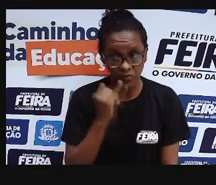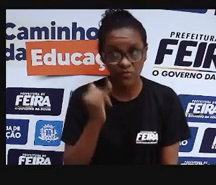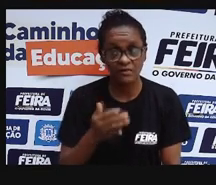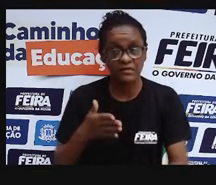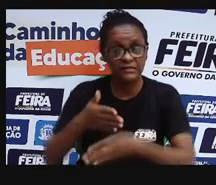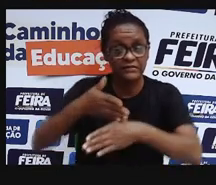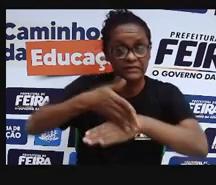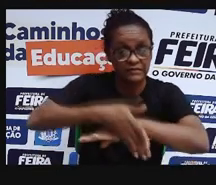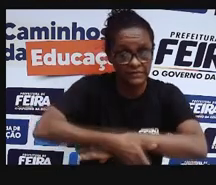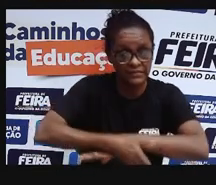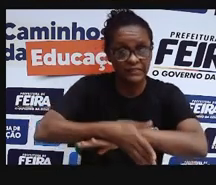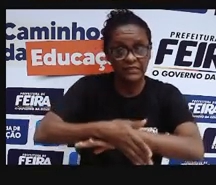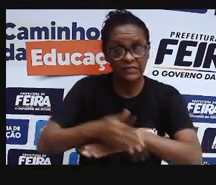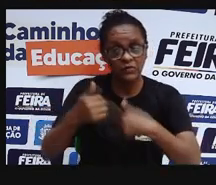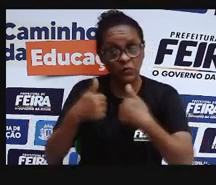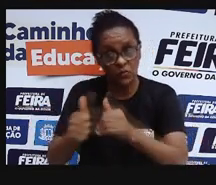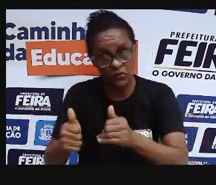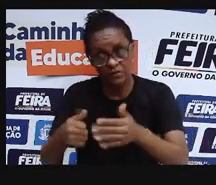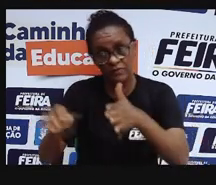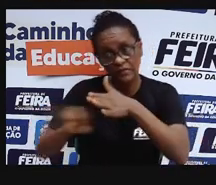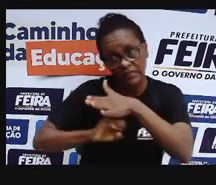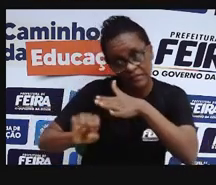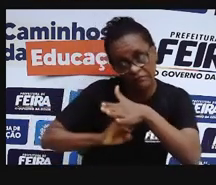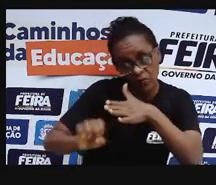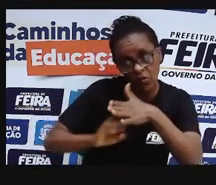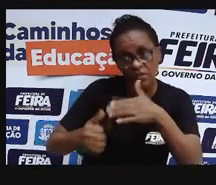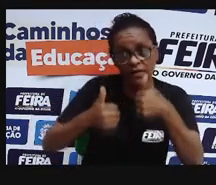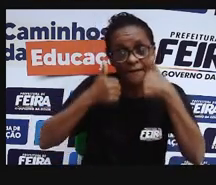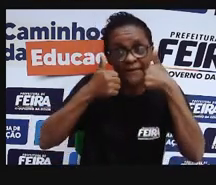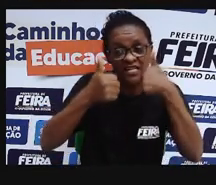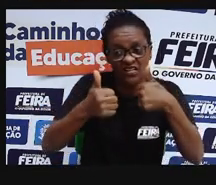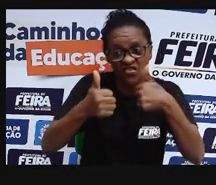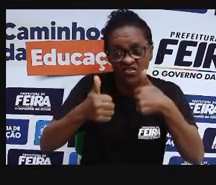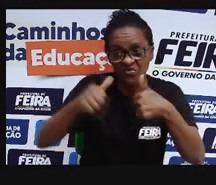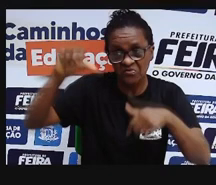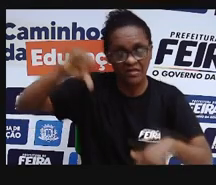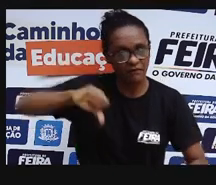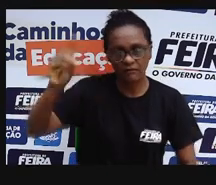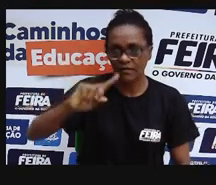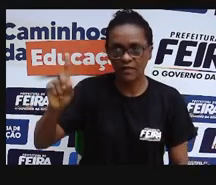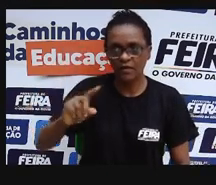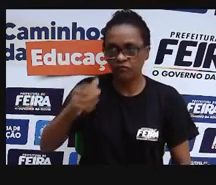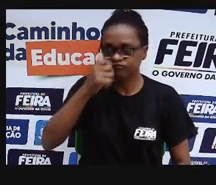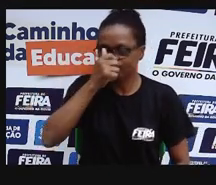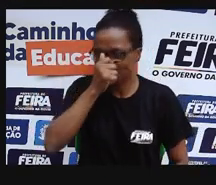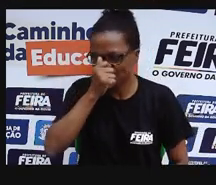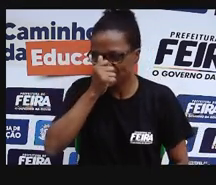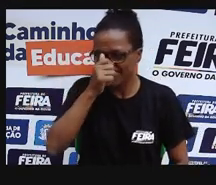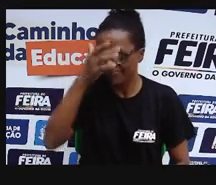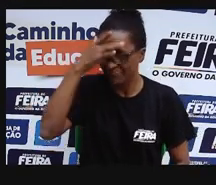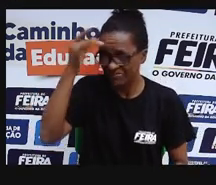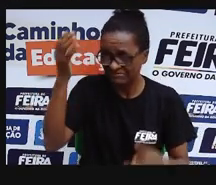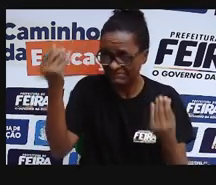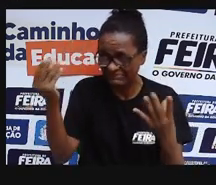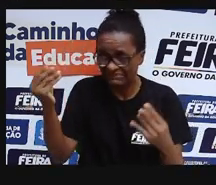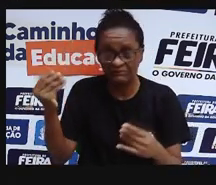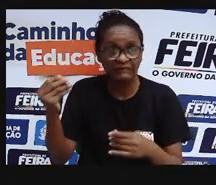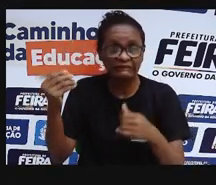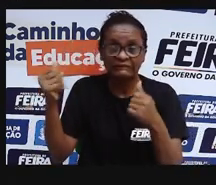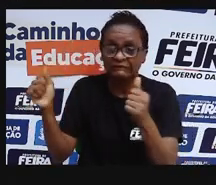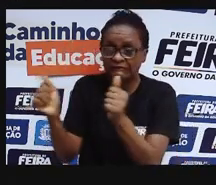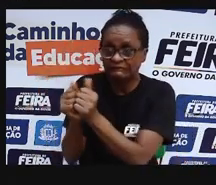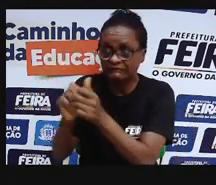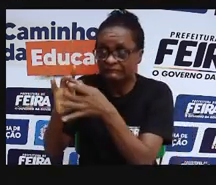o quanto isso tem a ver com a saúde. Começaram a perceber o quão ampla é essa definição de saúde?